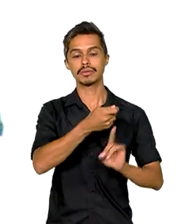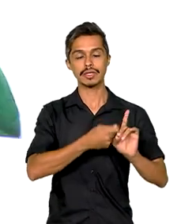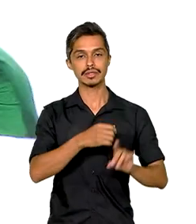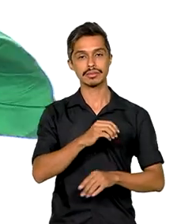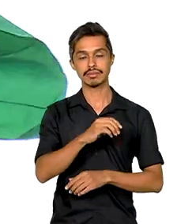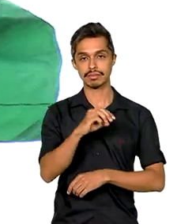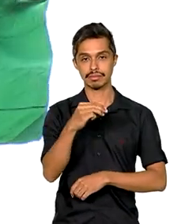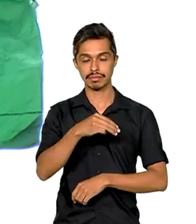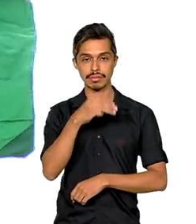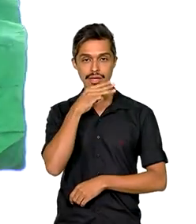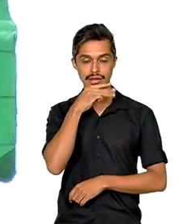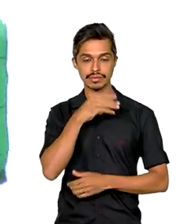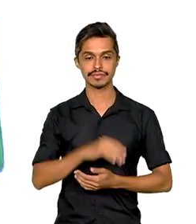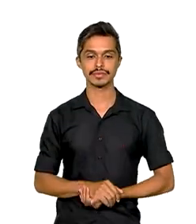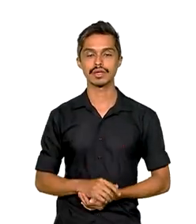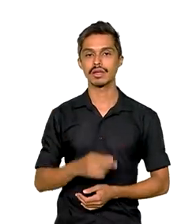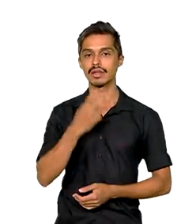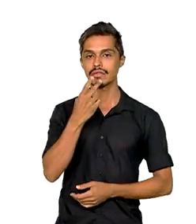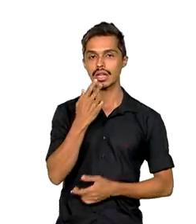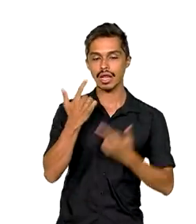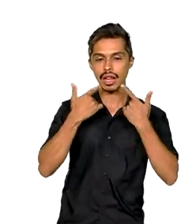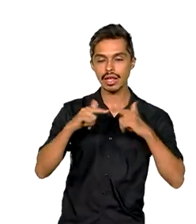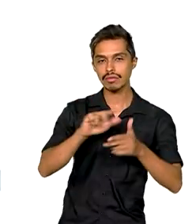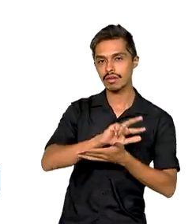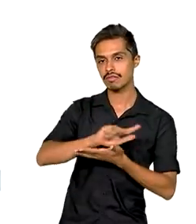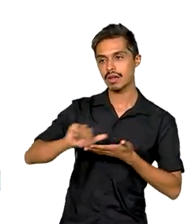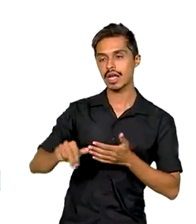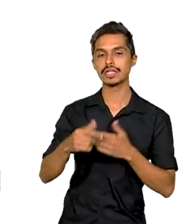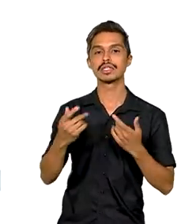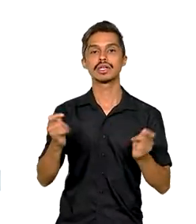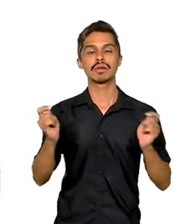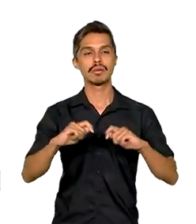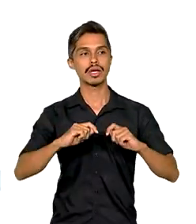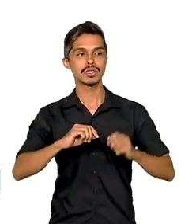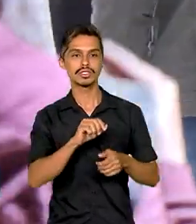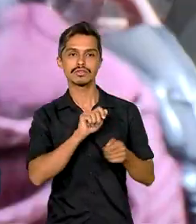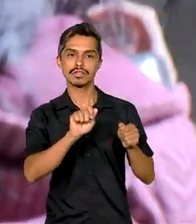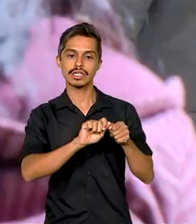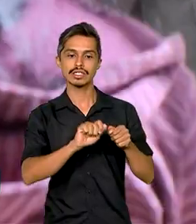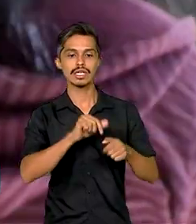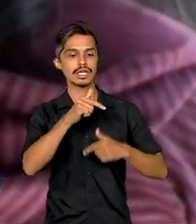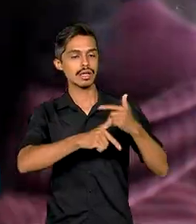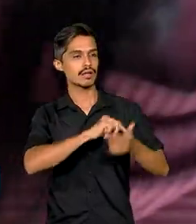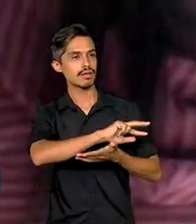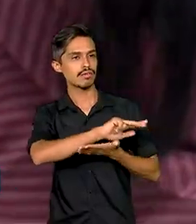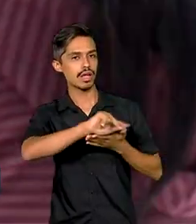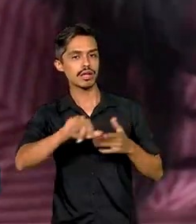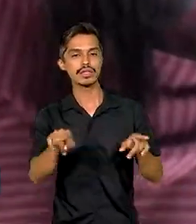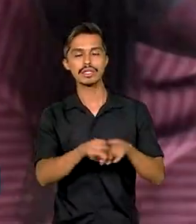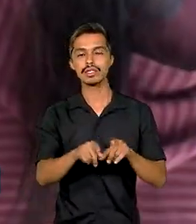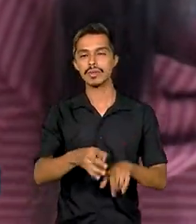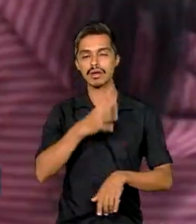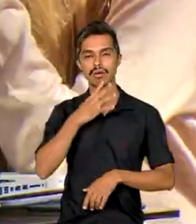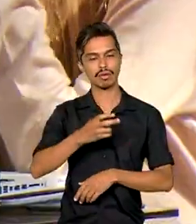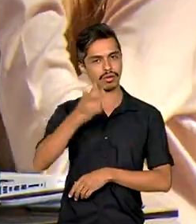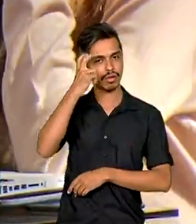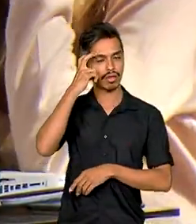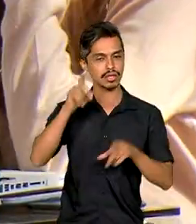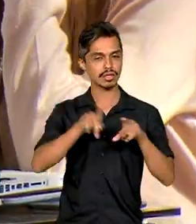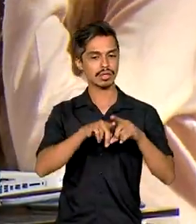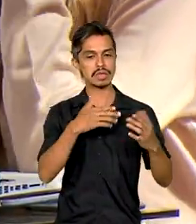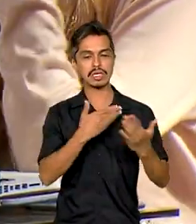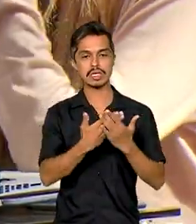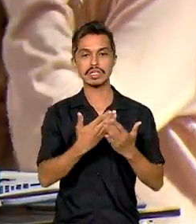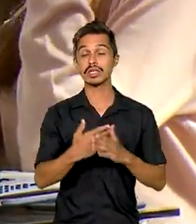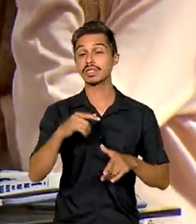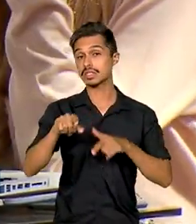Falar mais de uma língua abre os horizontes e a possibilidade para conhecer cultura, estudar e até